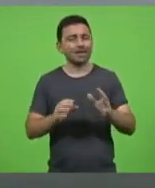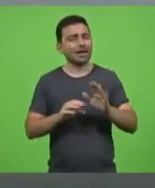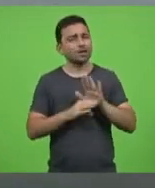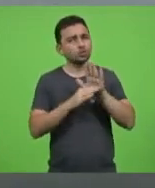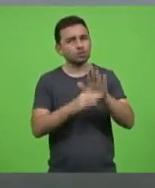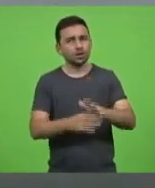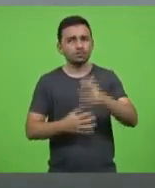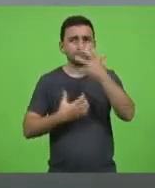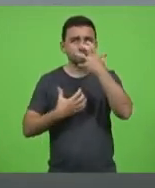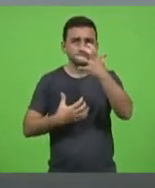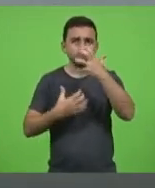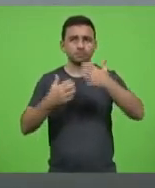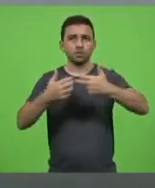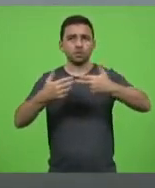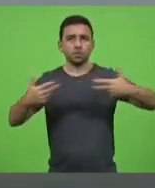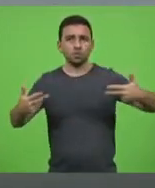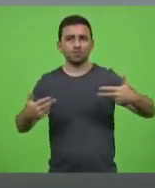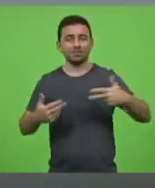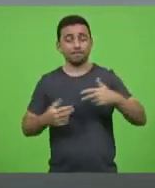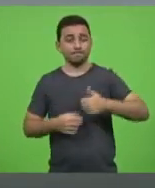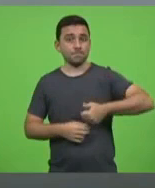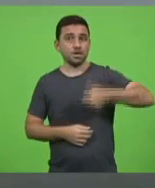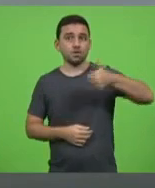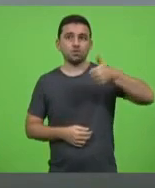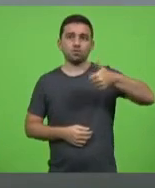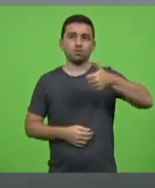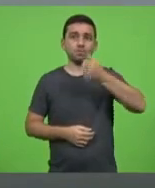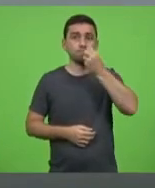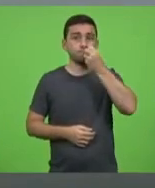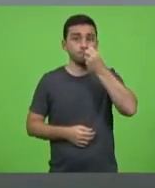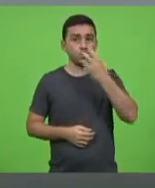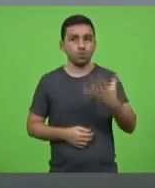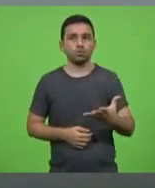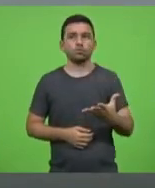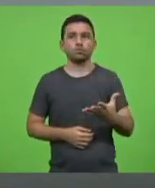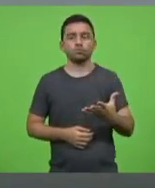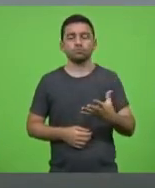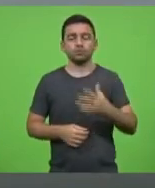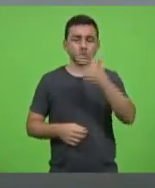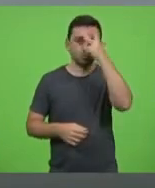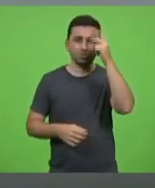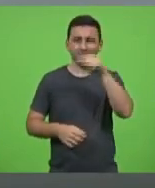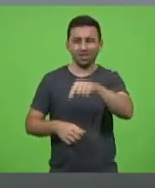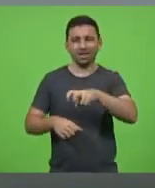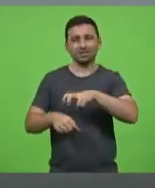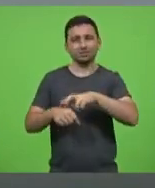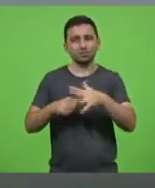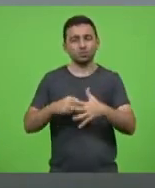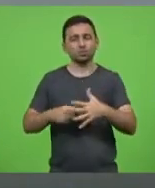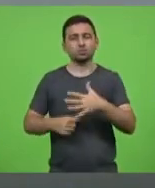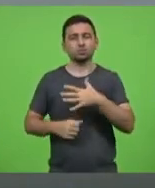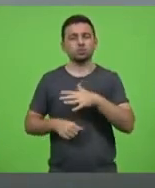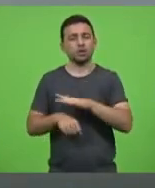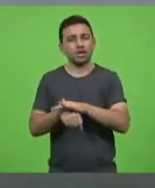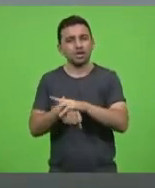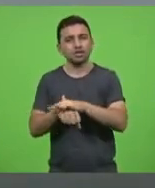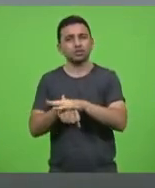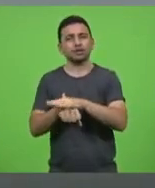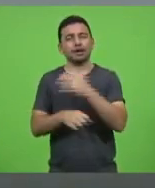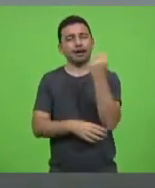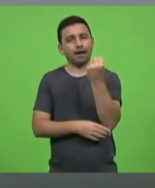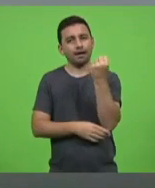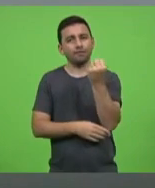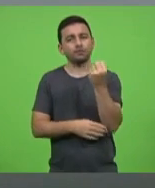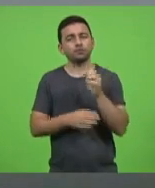e coisas de primeira linha para atendimento das pessoas com covid da forma grave como só